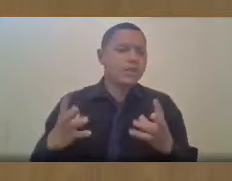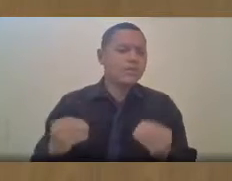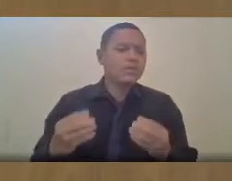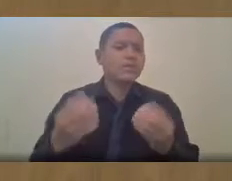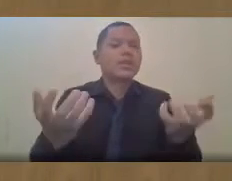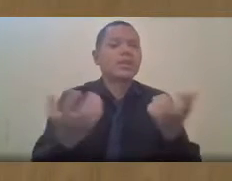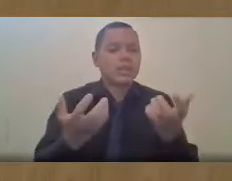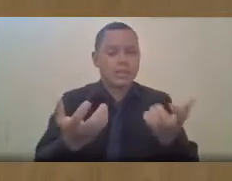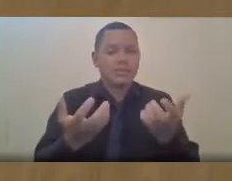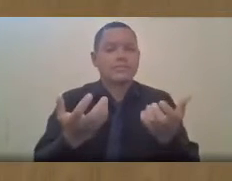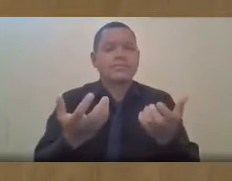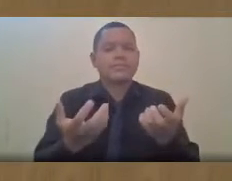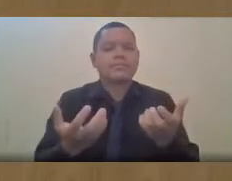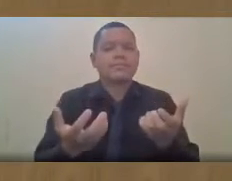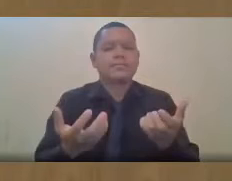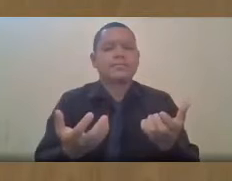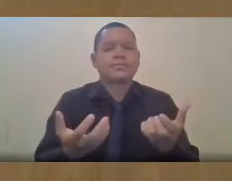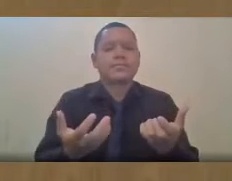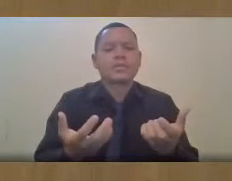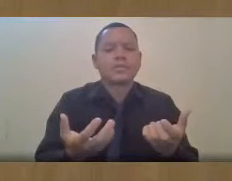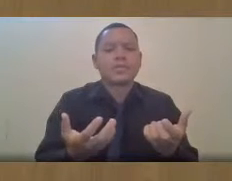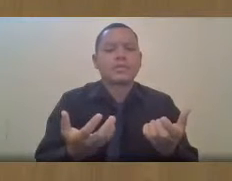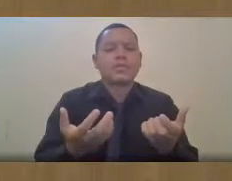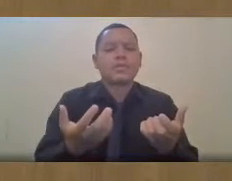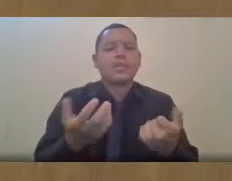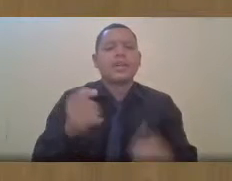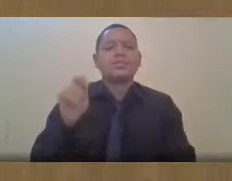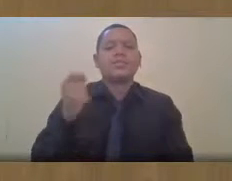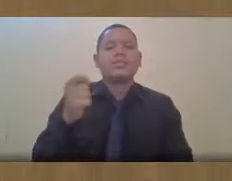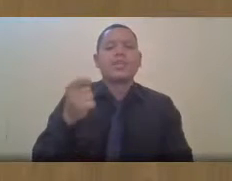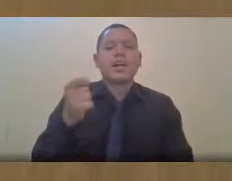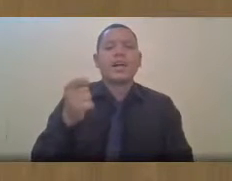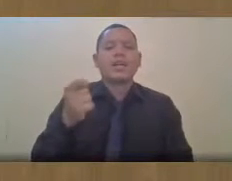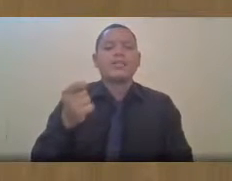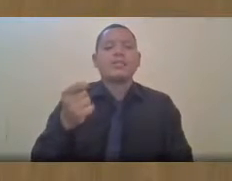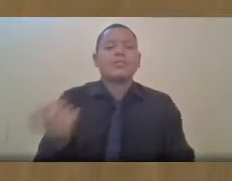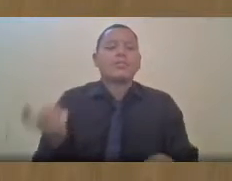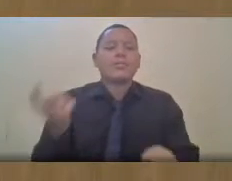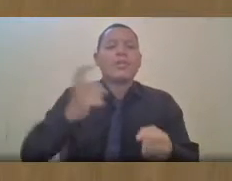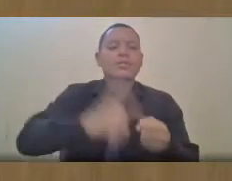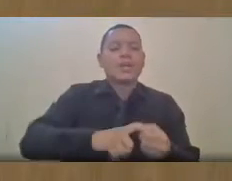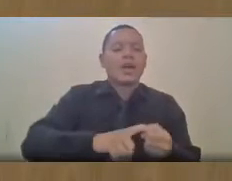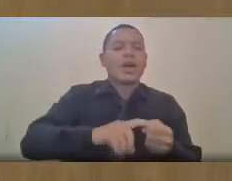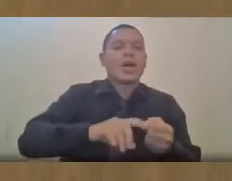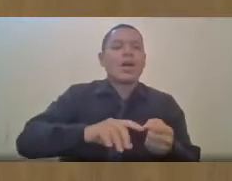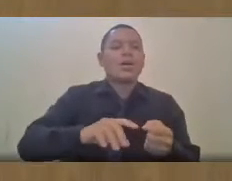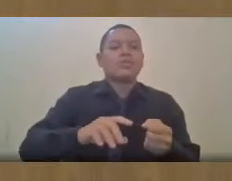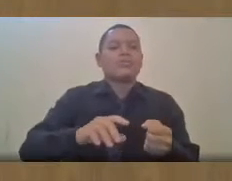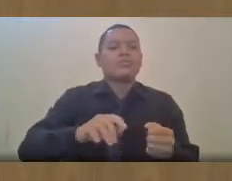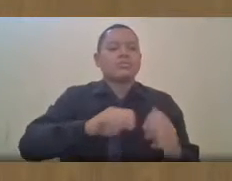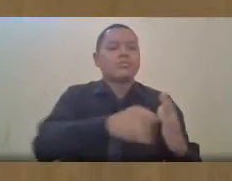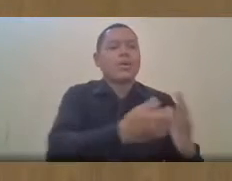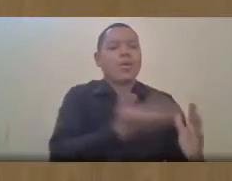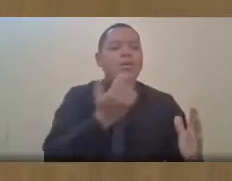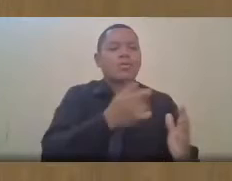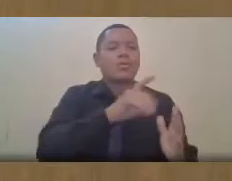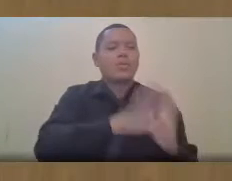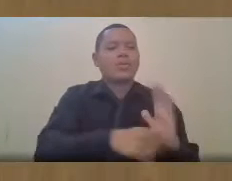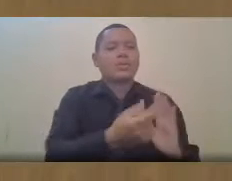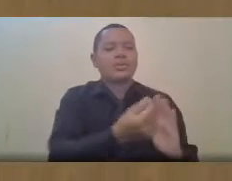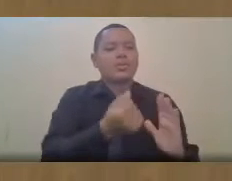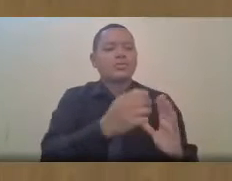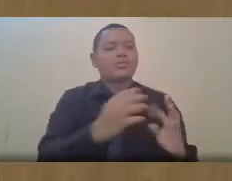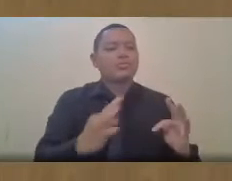ter a chave do cofre e voltar a roubar de novo. Se sabe que ninguém é